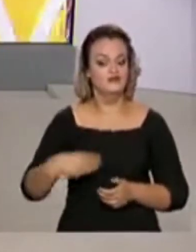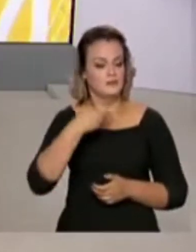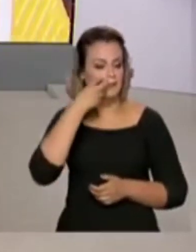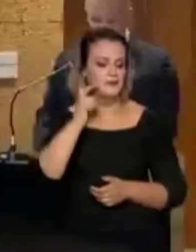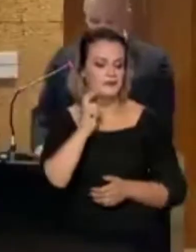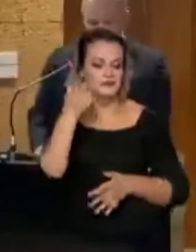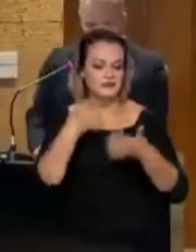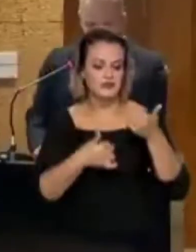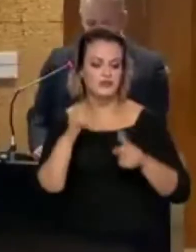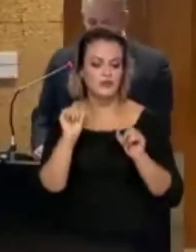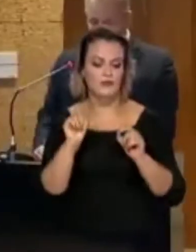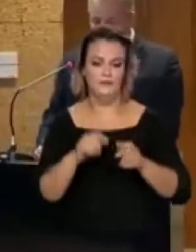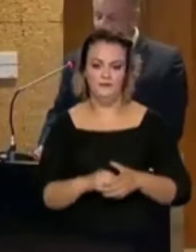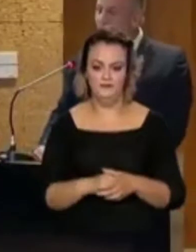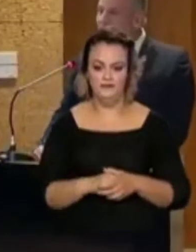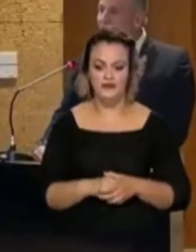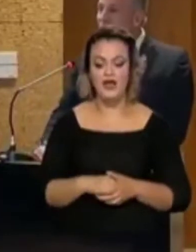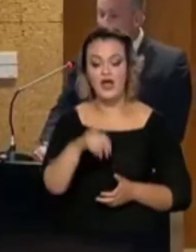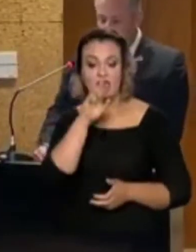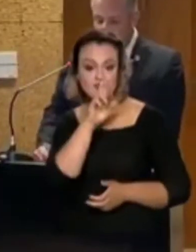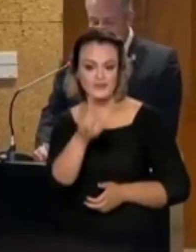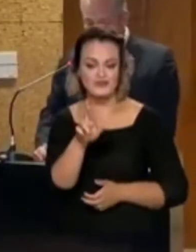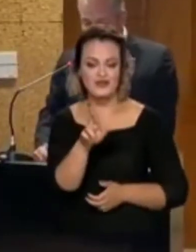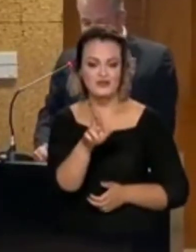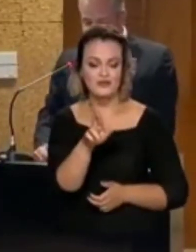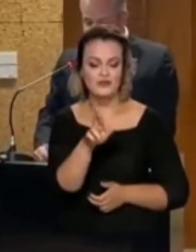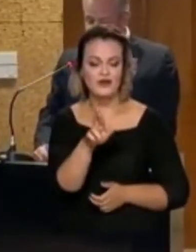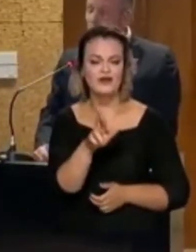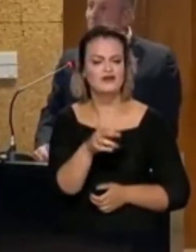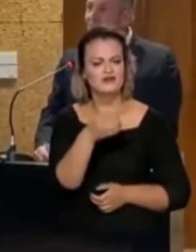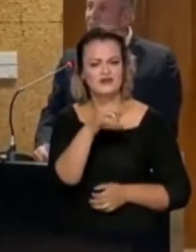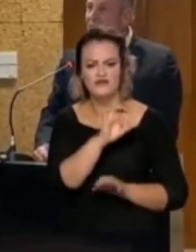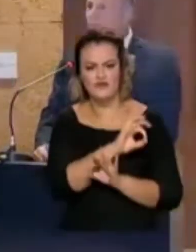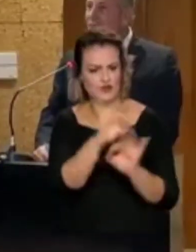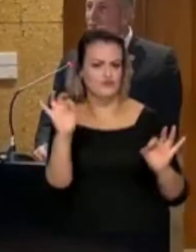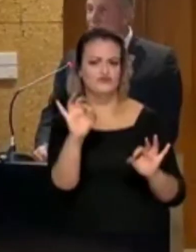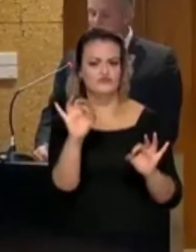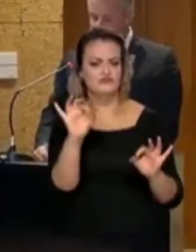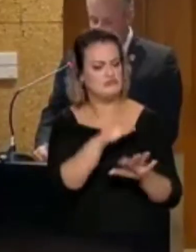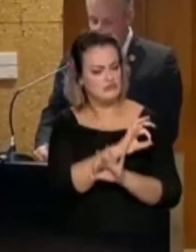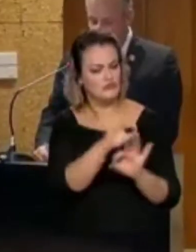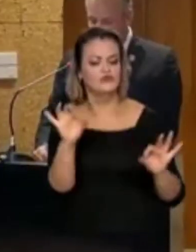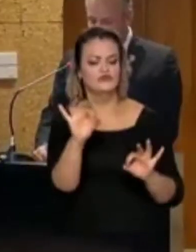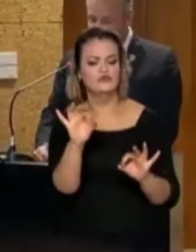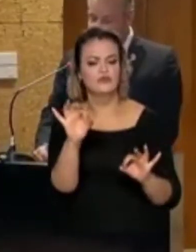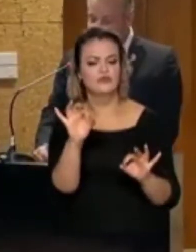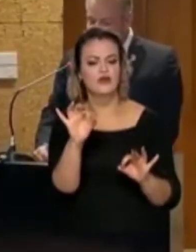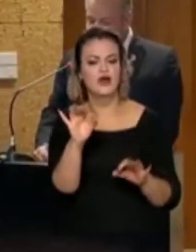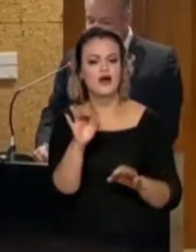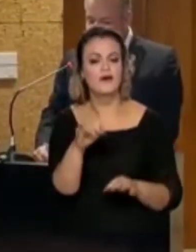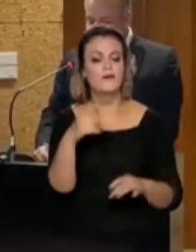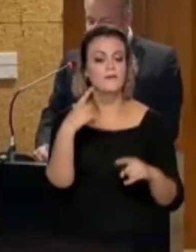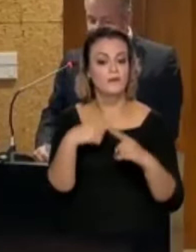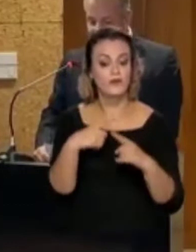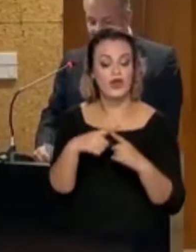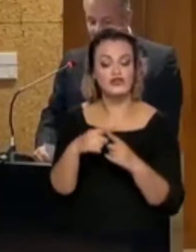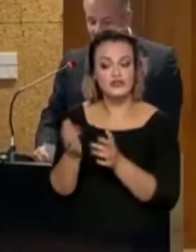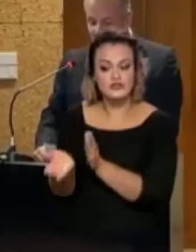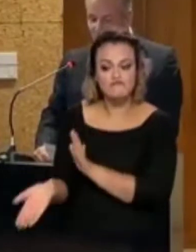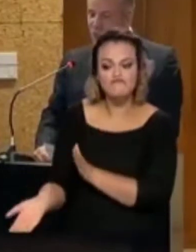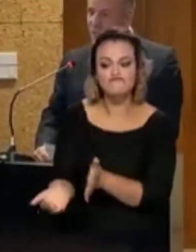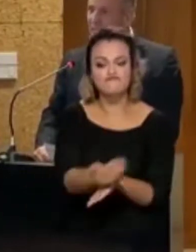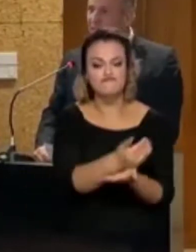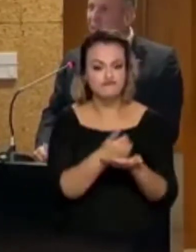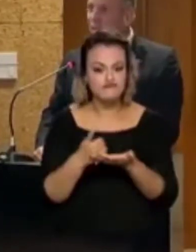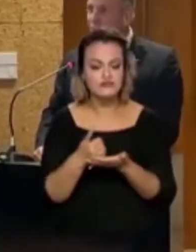O resultado não poderia ter sido mais satisfatório. Além da arrecadação do